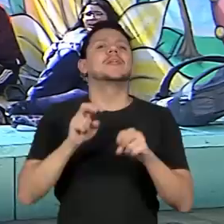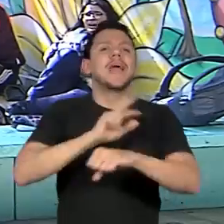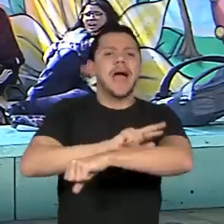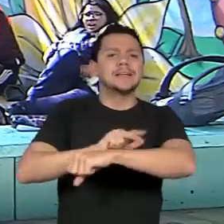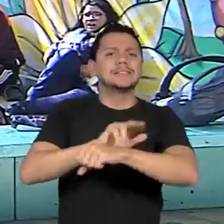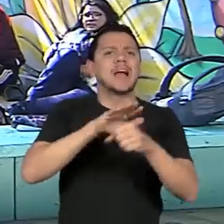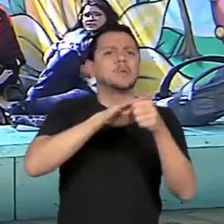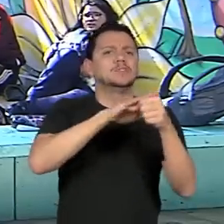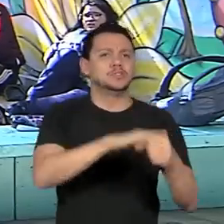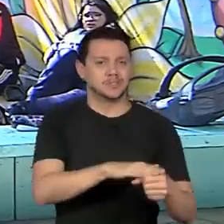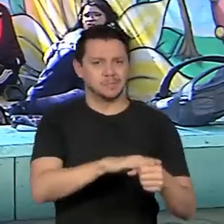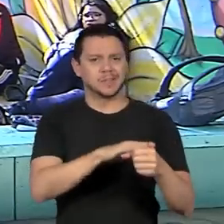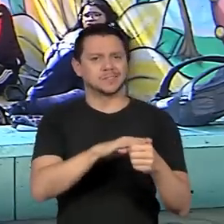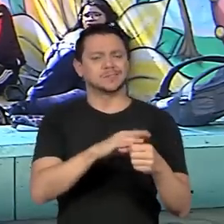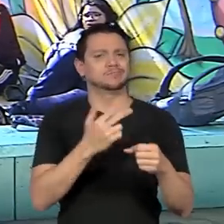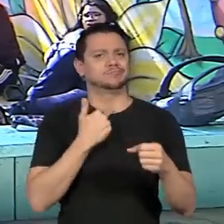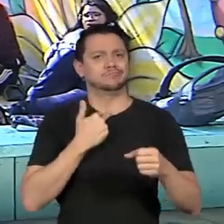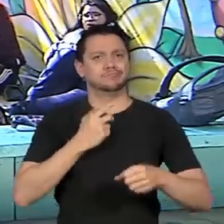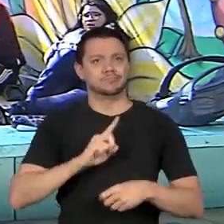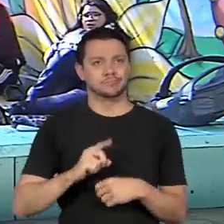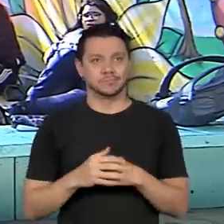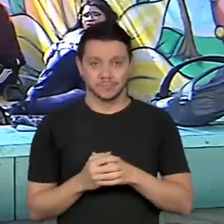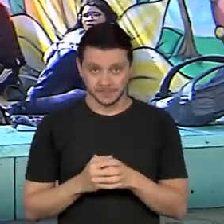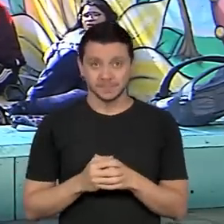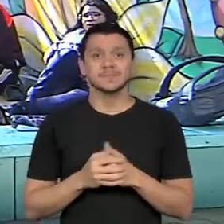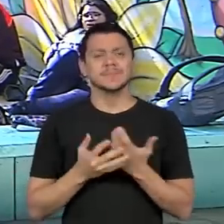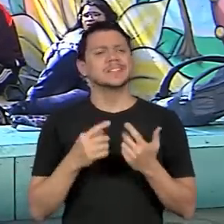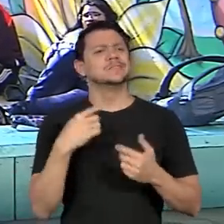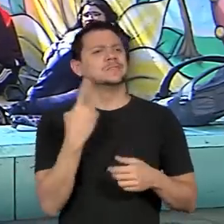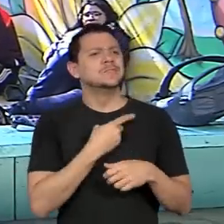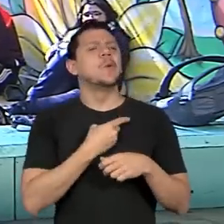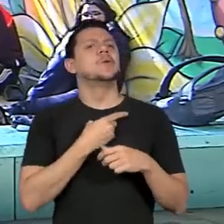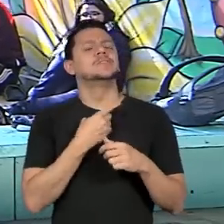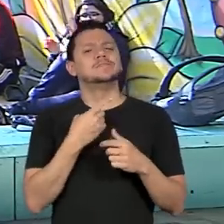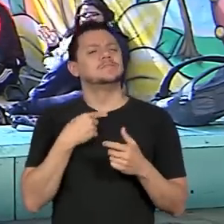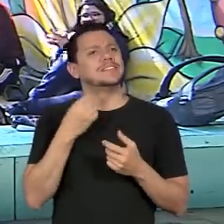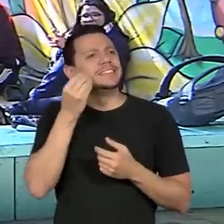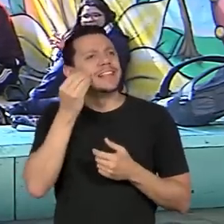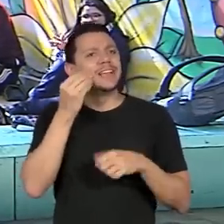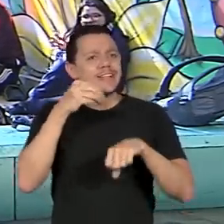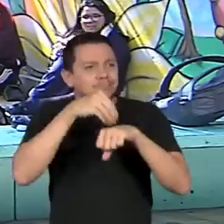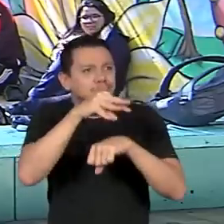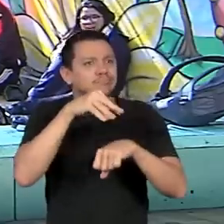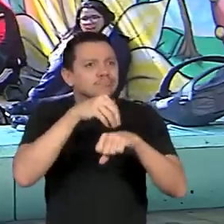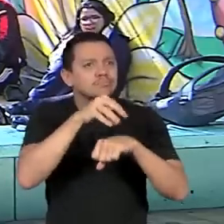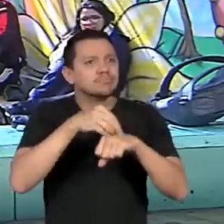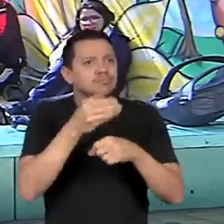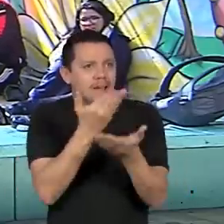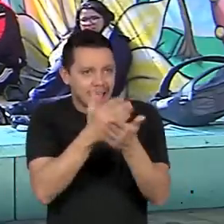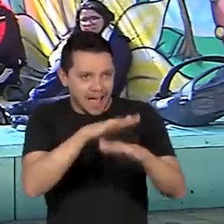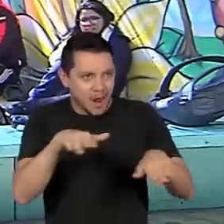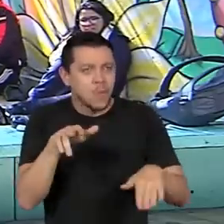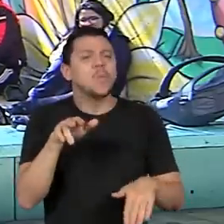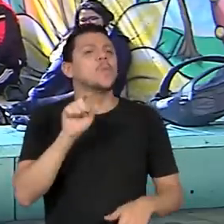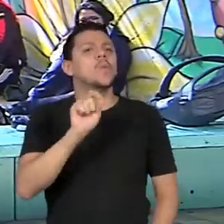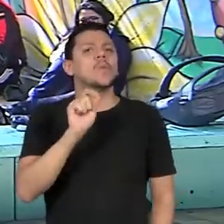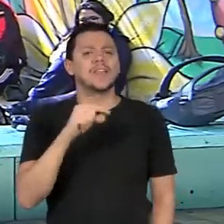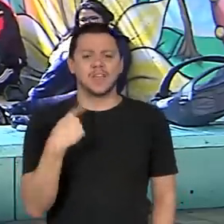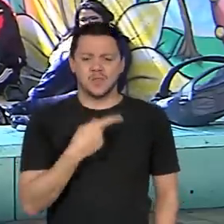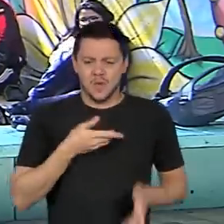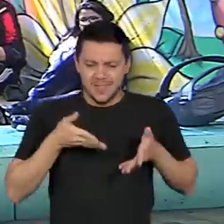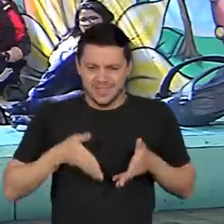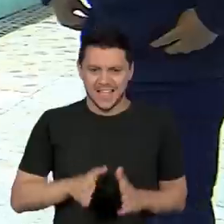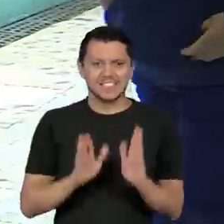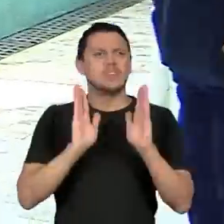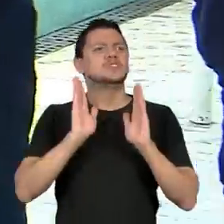A gente procura passar para o aluno que o racismo, a gente não nasce odiando